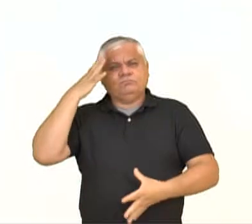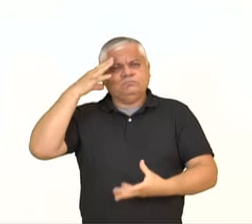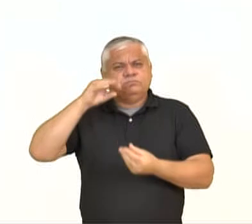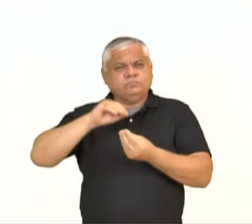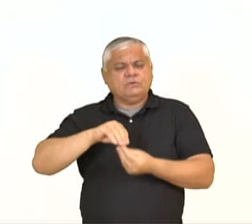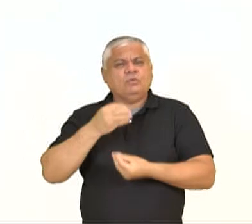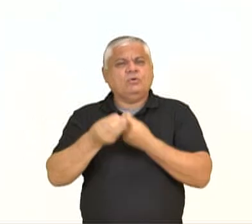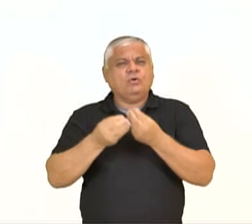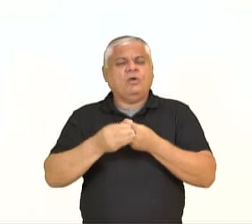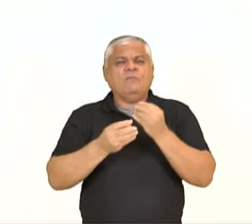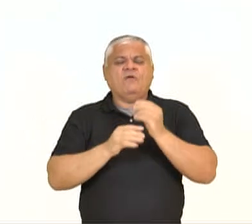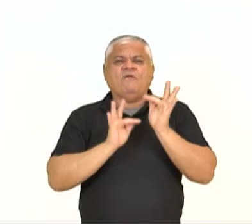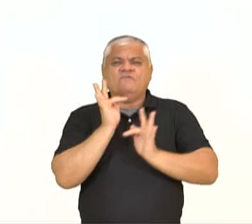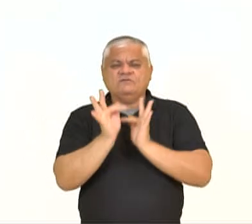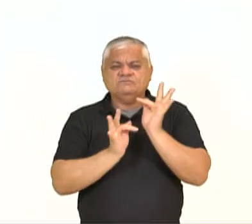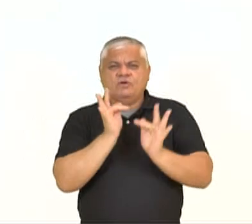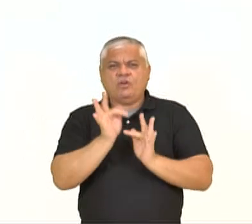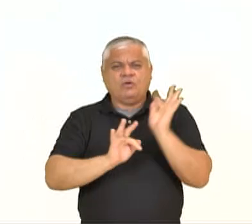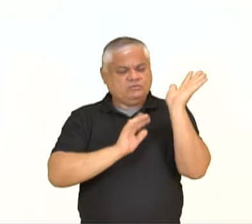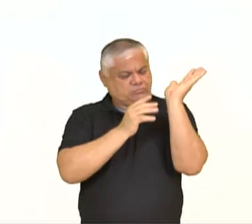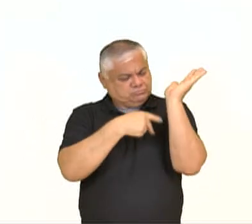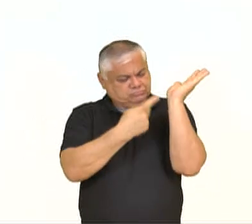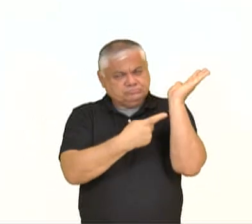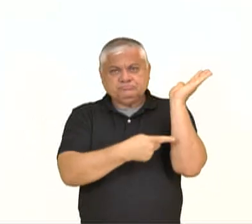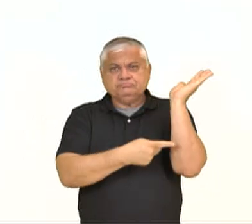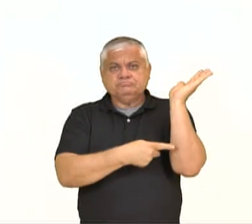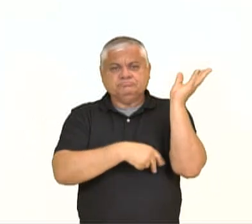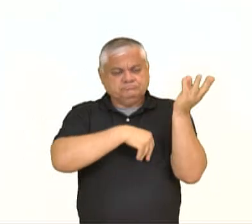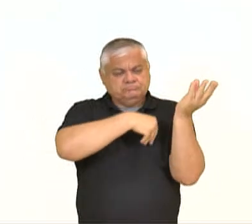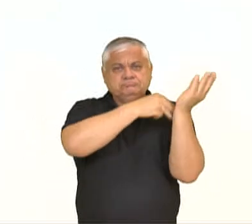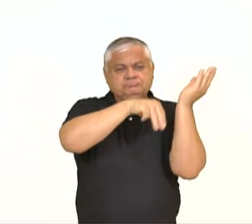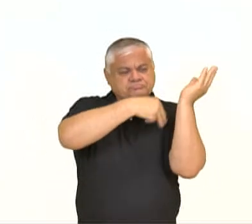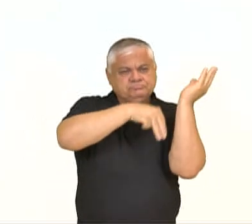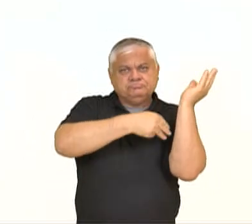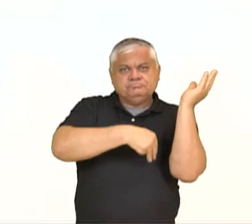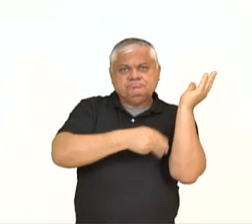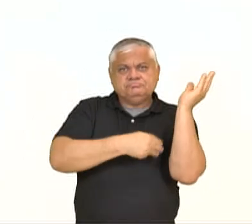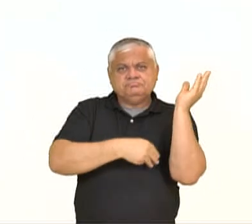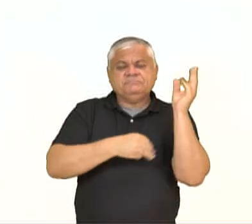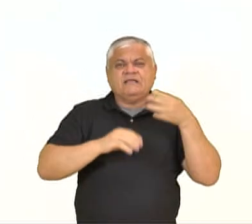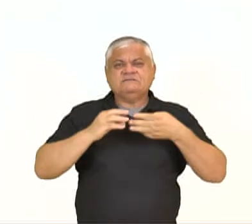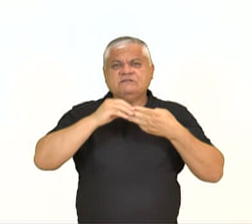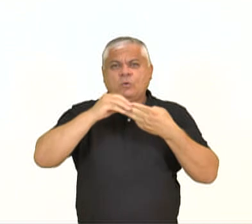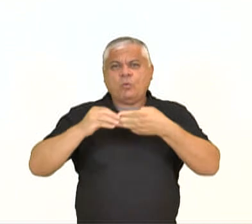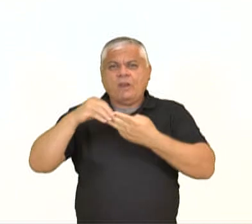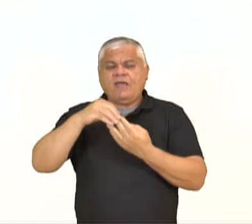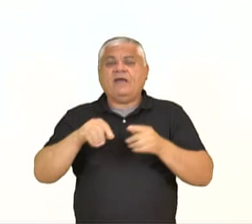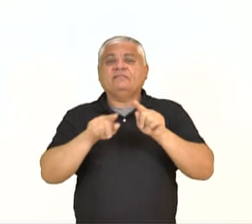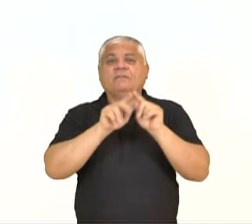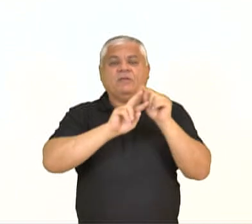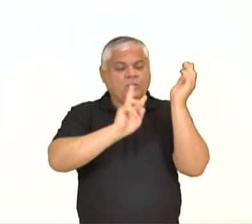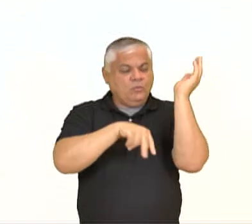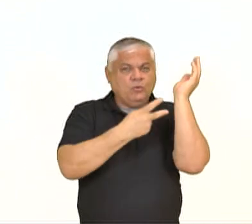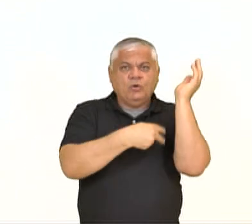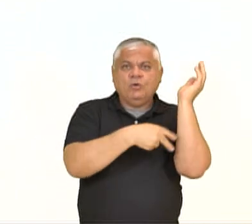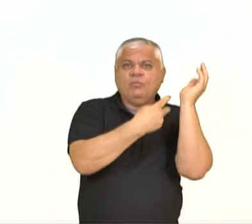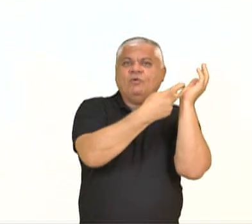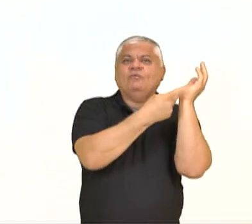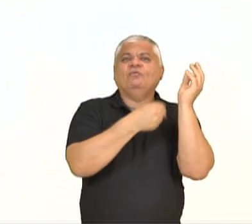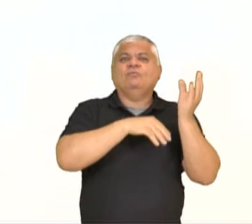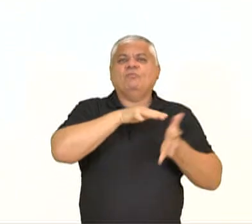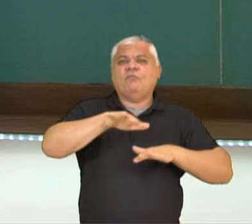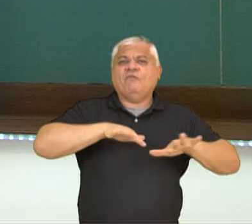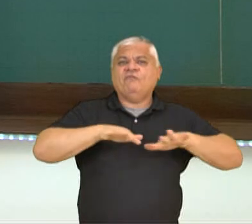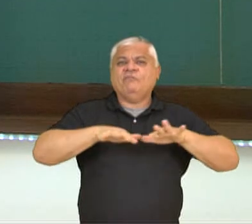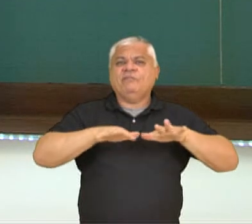processos fisiológicos responsáveis pelo metabolismo celular e a ação dos hormônios e os movimentos